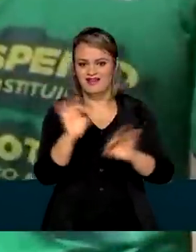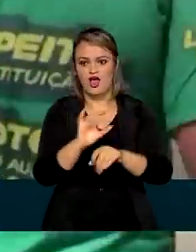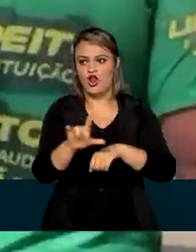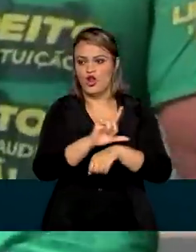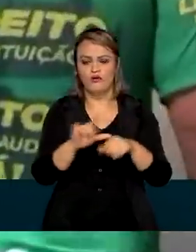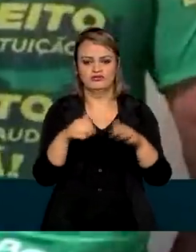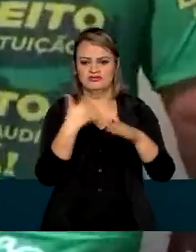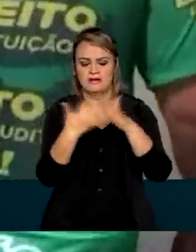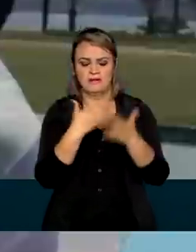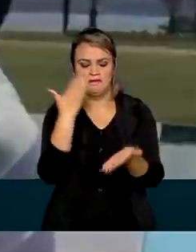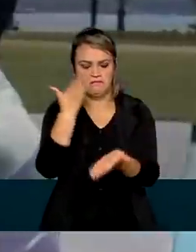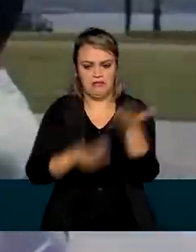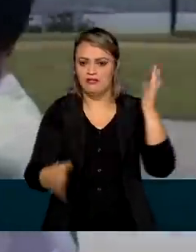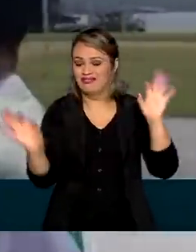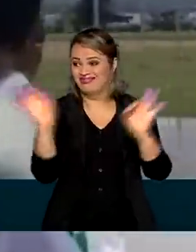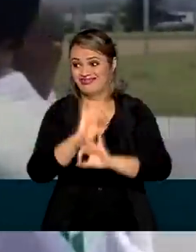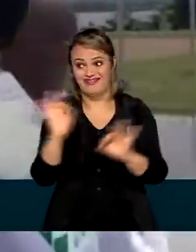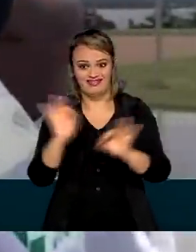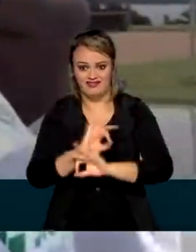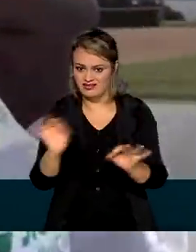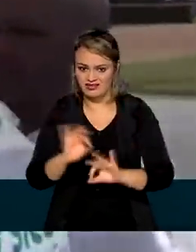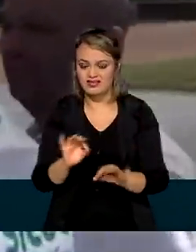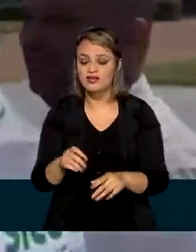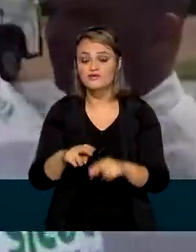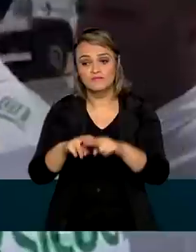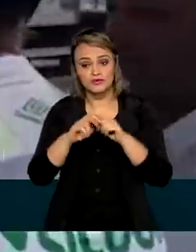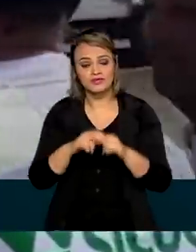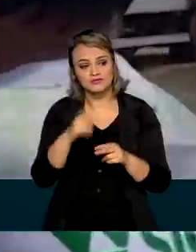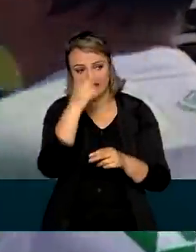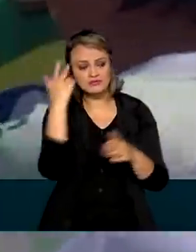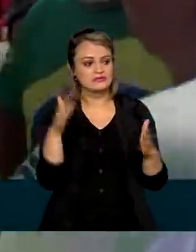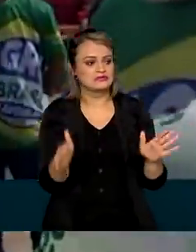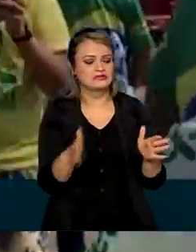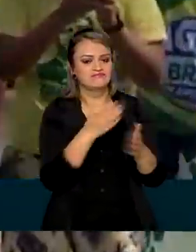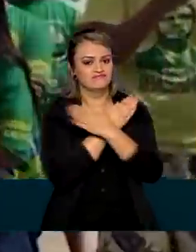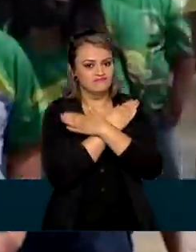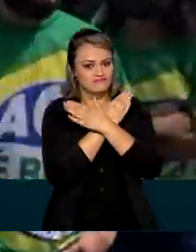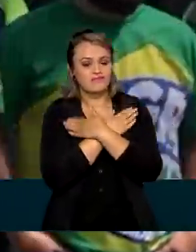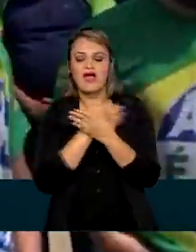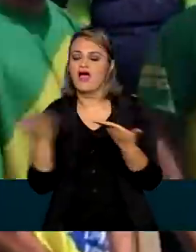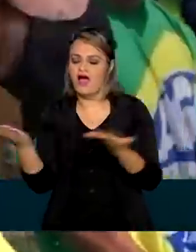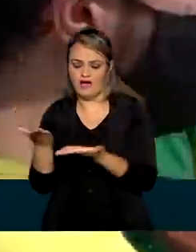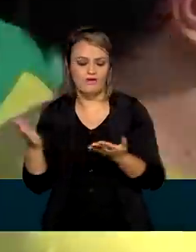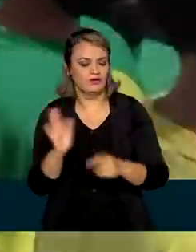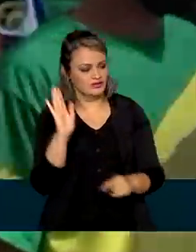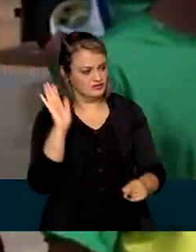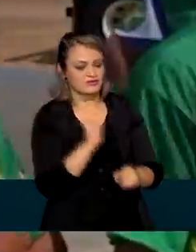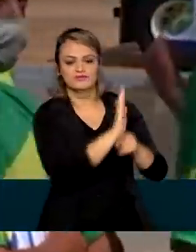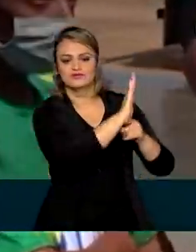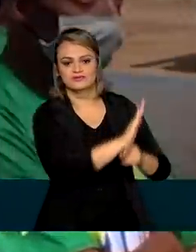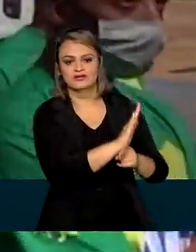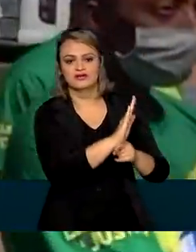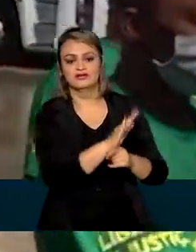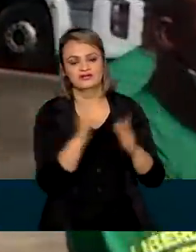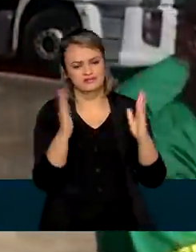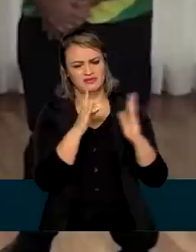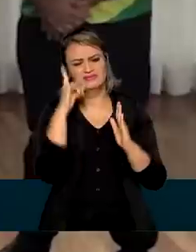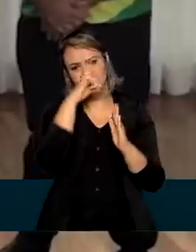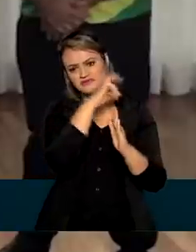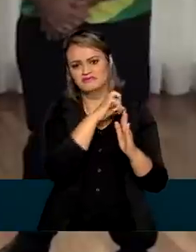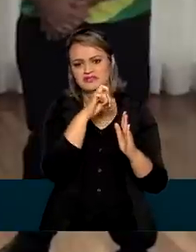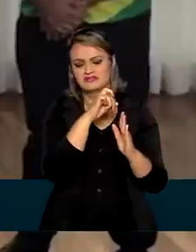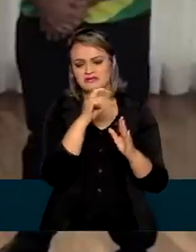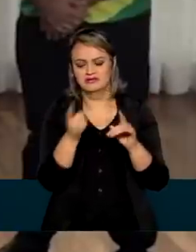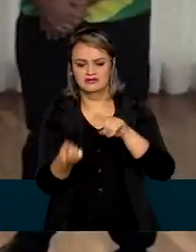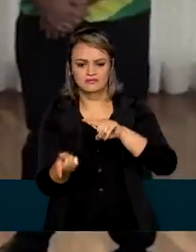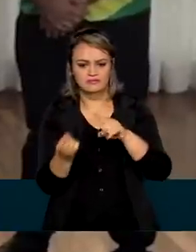destruiu empregos. De modo que essas pessoas que foram desempregadas estão sendo atendidas agora por vocês, mesmo no edifício de uma